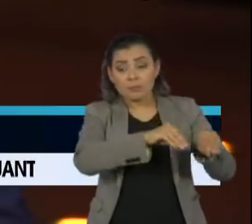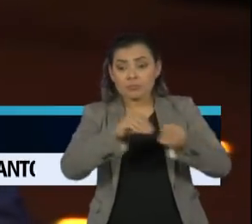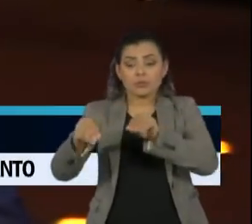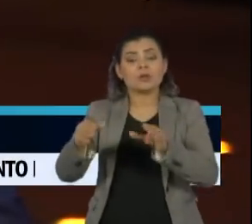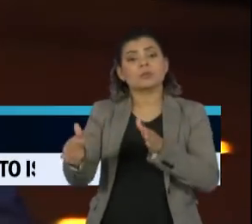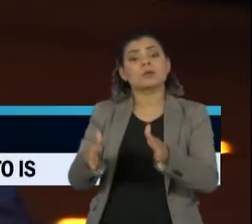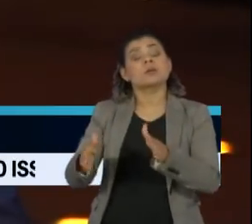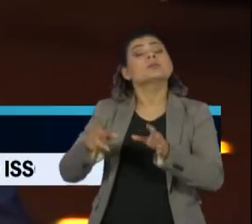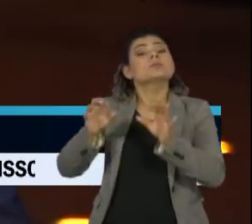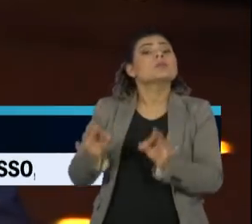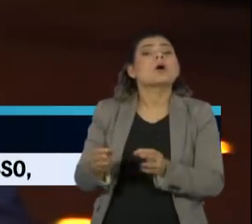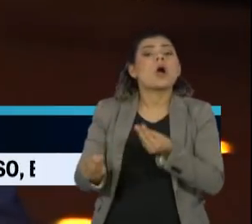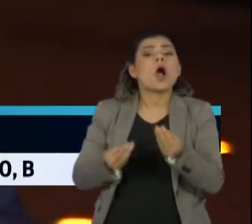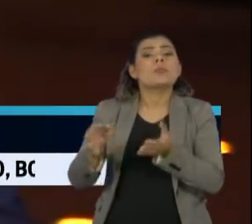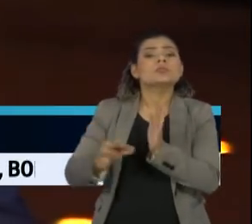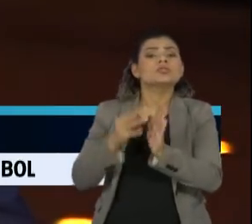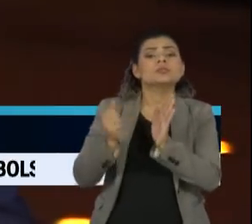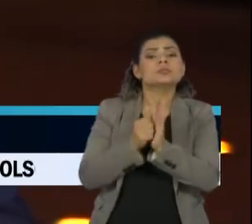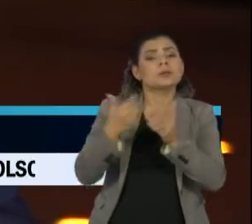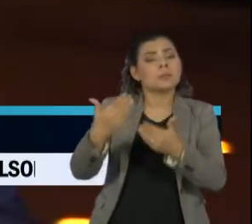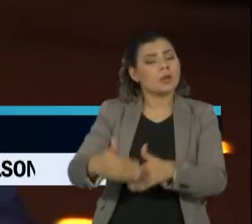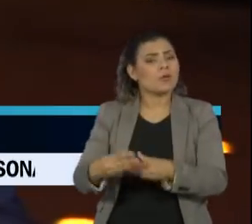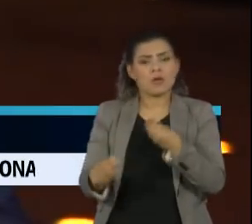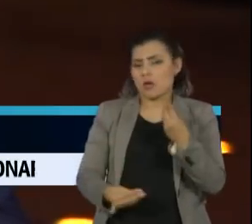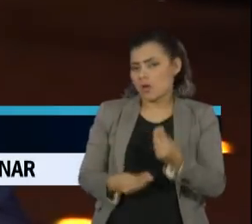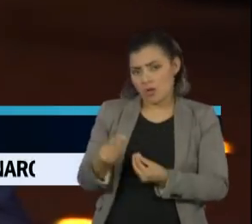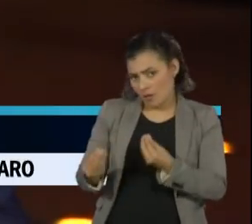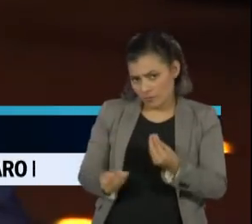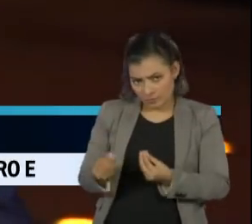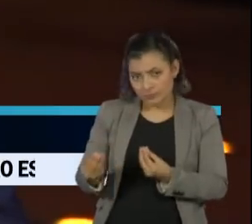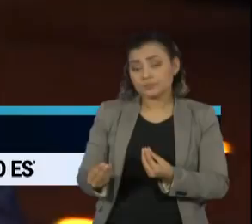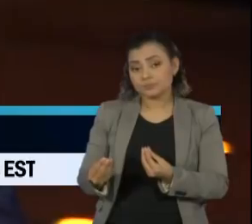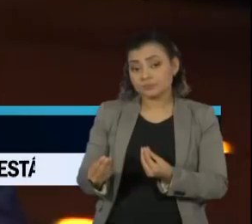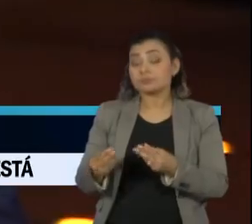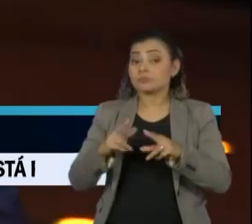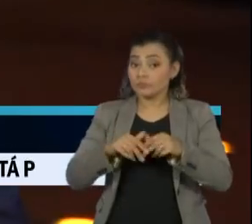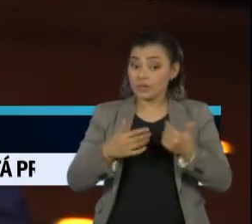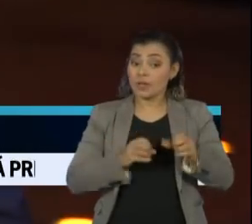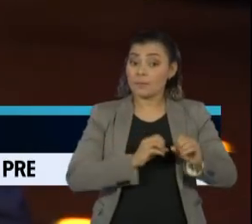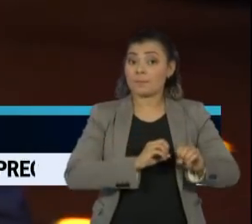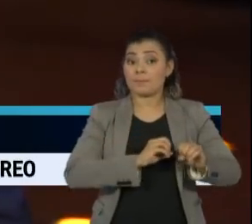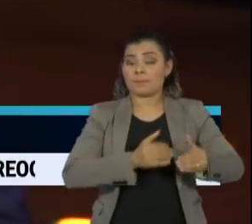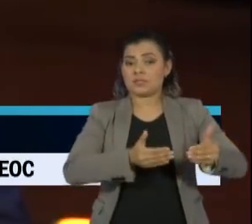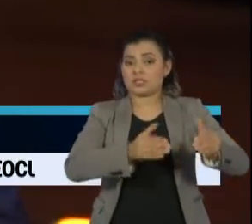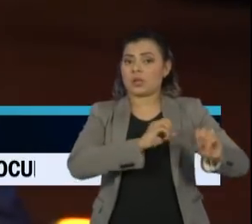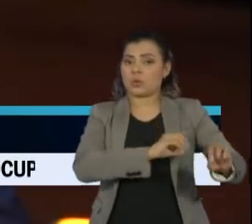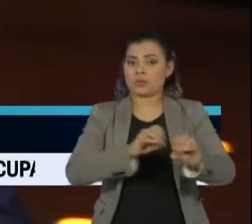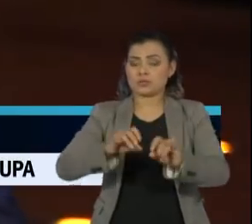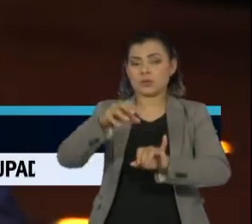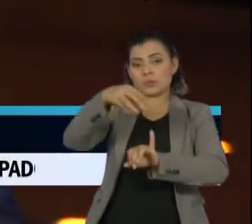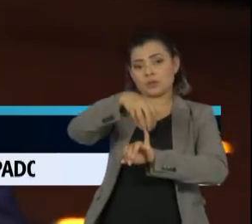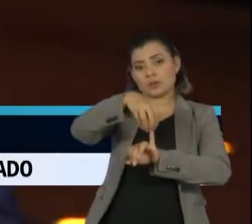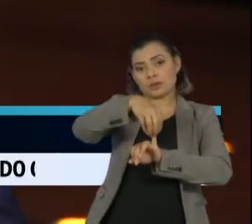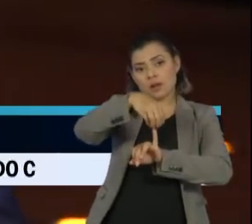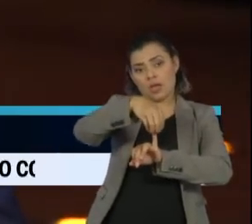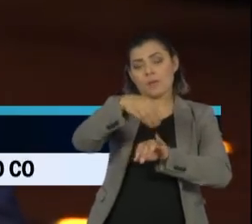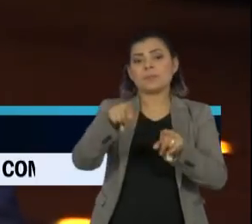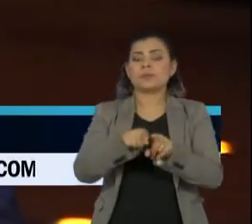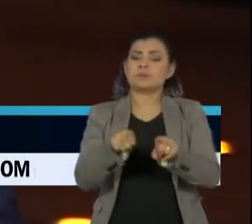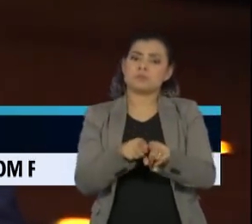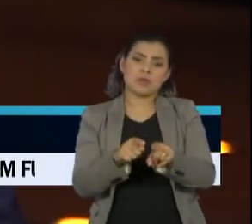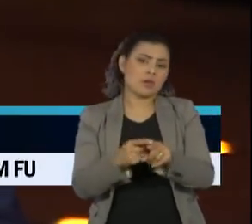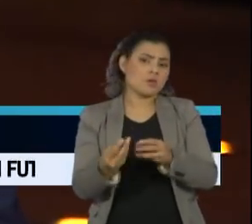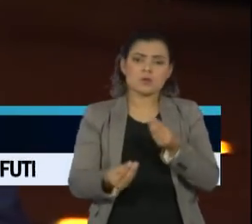consulta aos candidatos inscritos na prova. Agora, essa decisão do Ministério da Educação e do INEP, Instituto Nacional de Estudos e